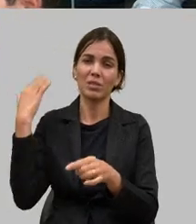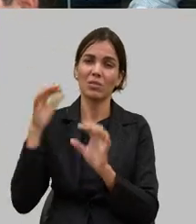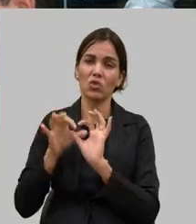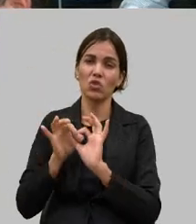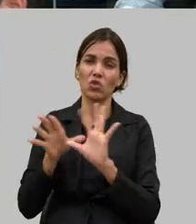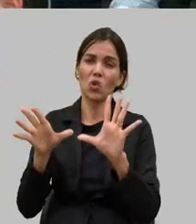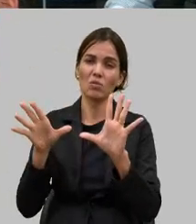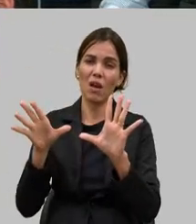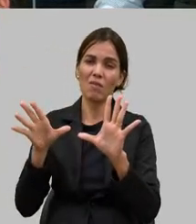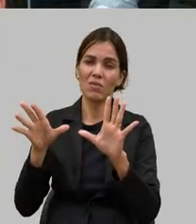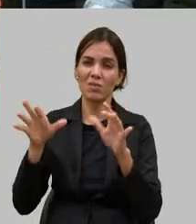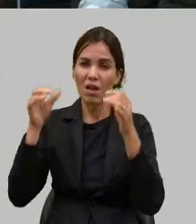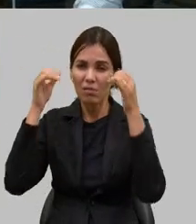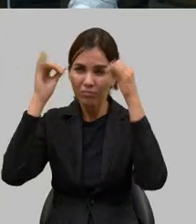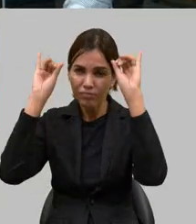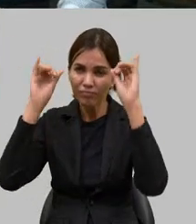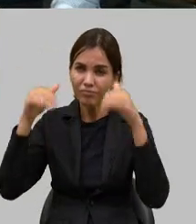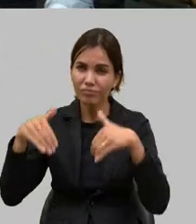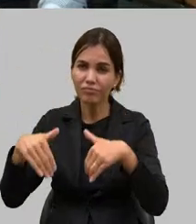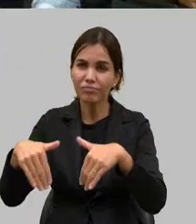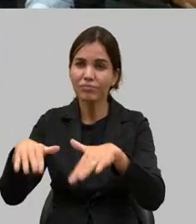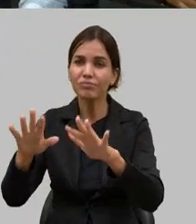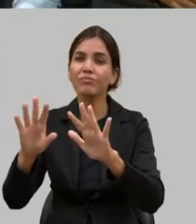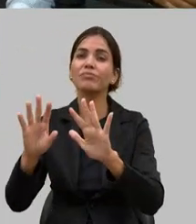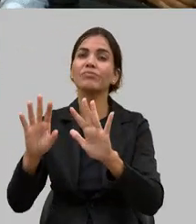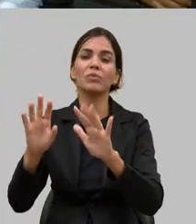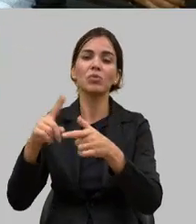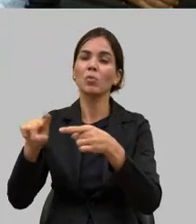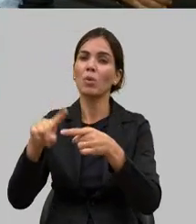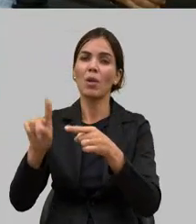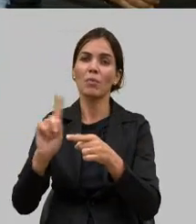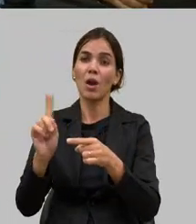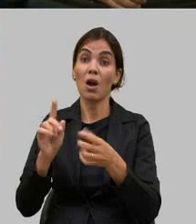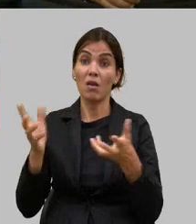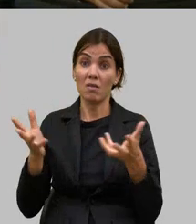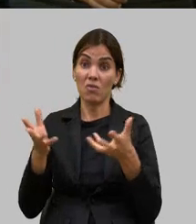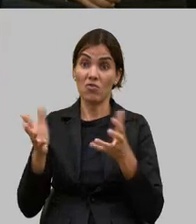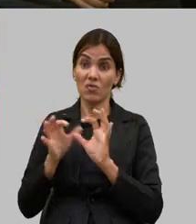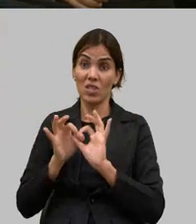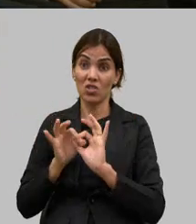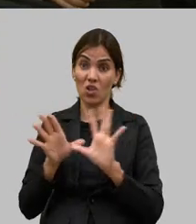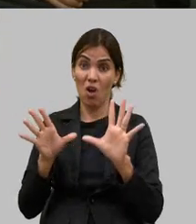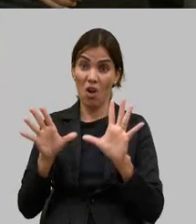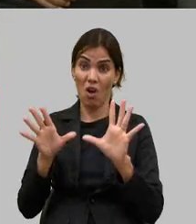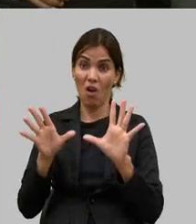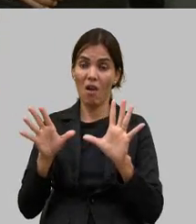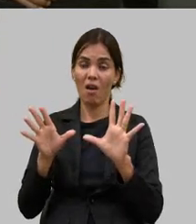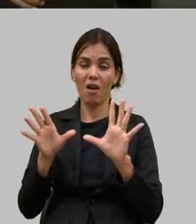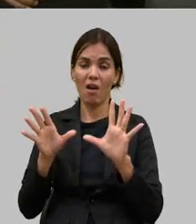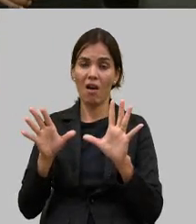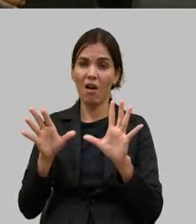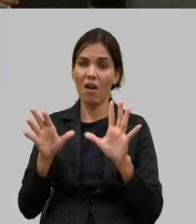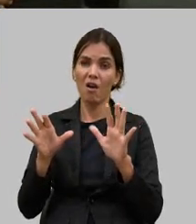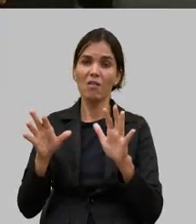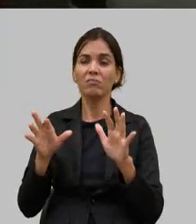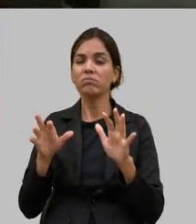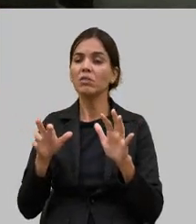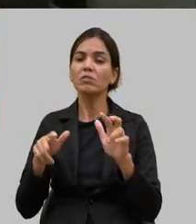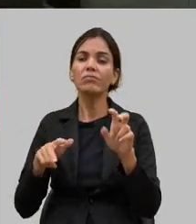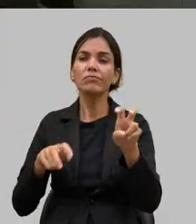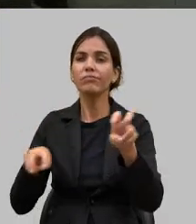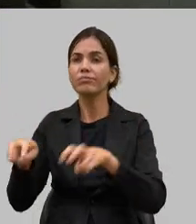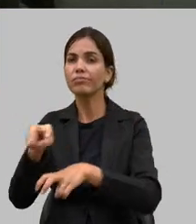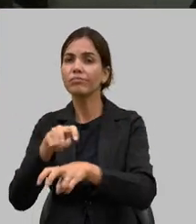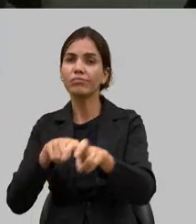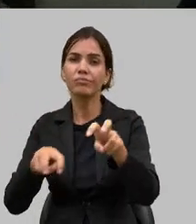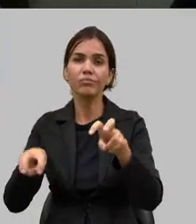assim não tem problema hoje morre a vaca e morre o bezerro se você fizer isso pela alta produção que os animais têm antigamente não faltou luz solta para lá que a vaca se vira com